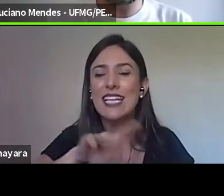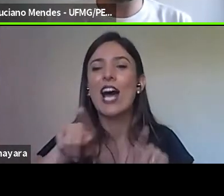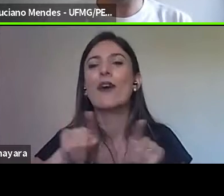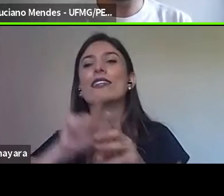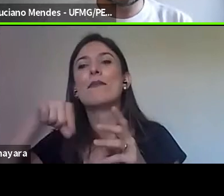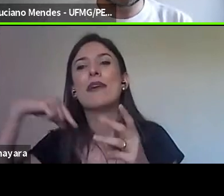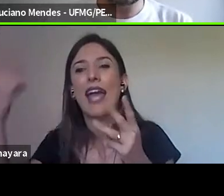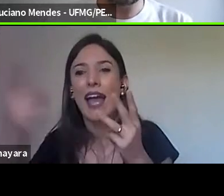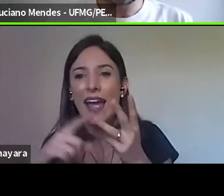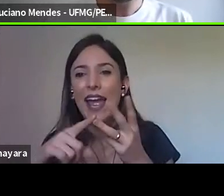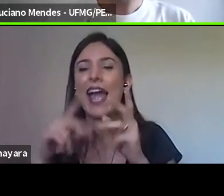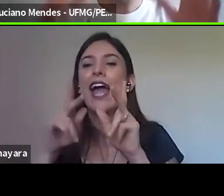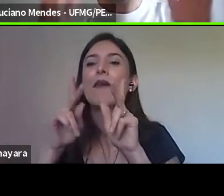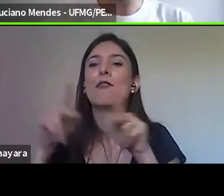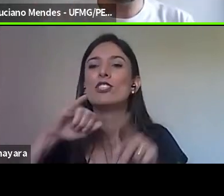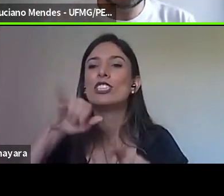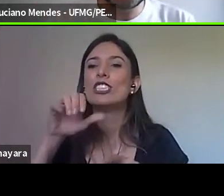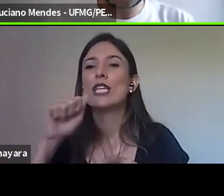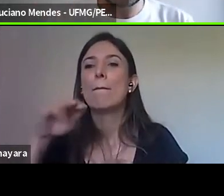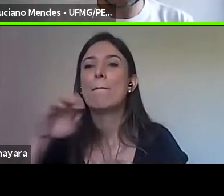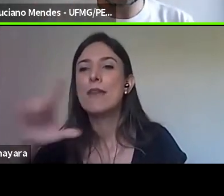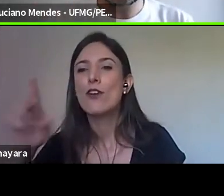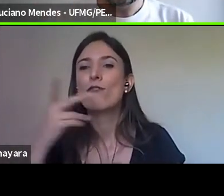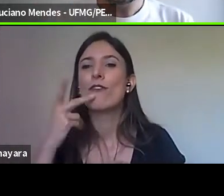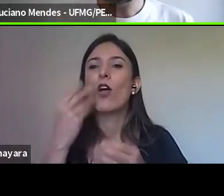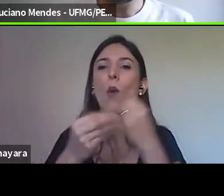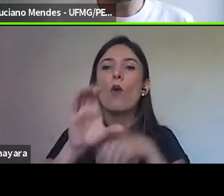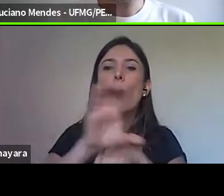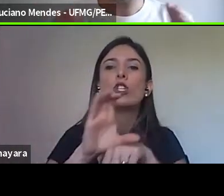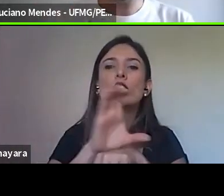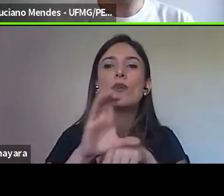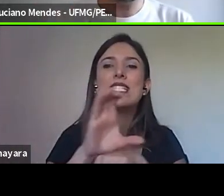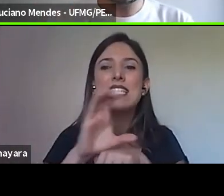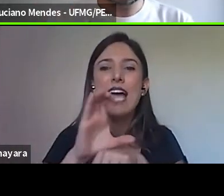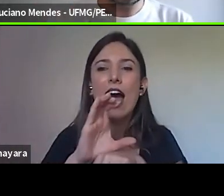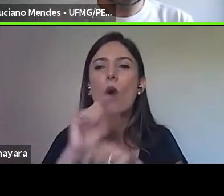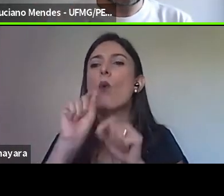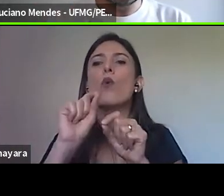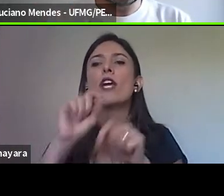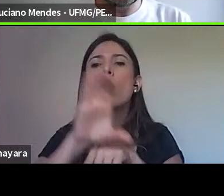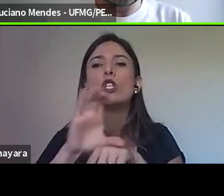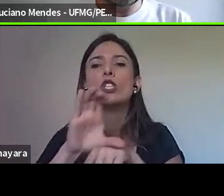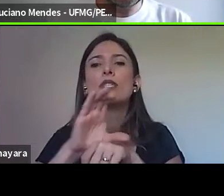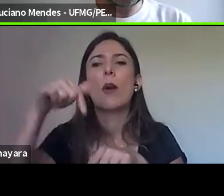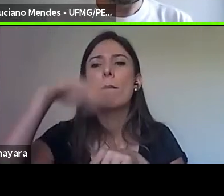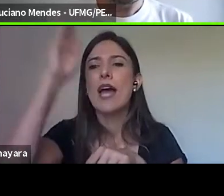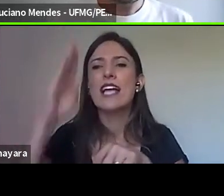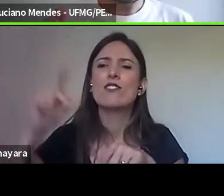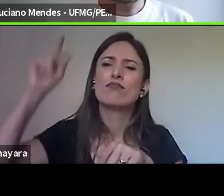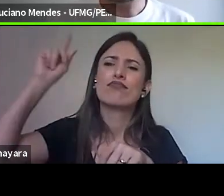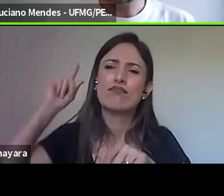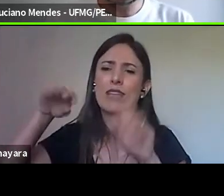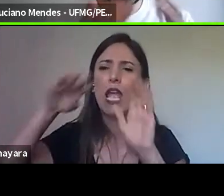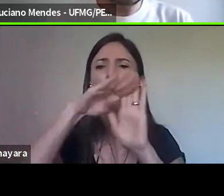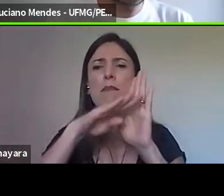nas constituições, enfim, aí, ao longo do semestre, convidar todos, então, para estar conosco aqui.